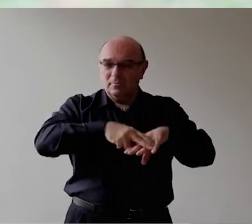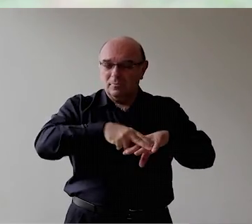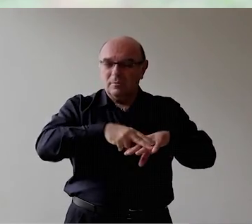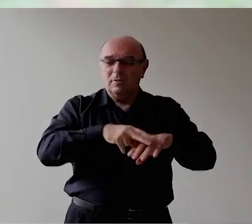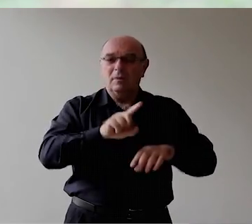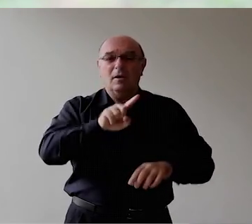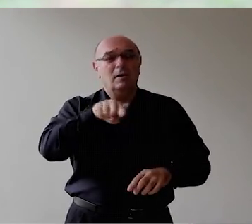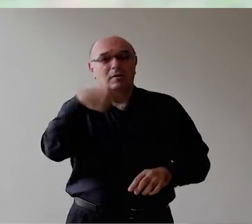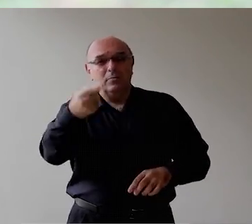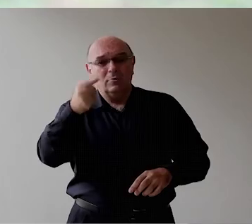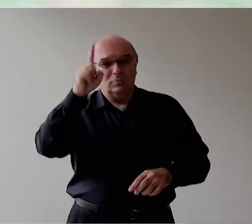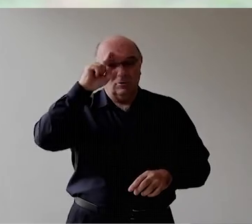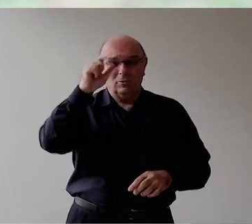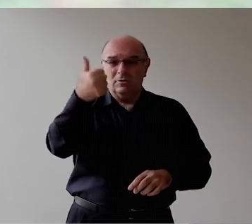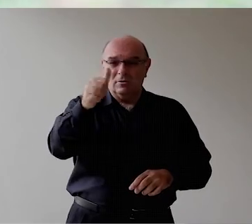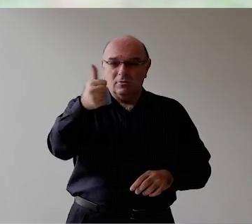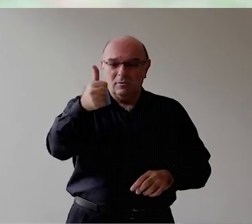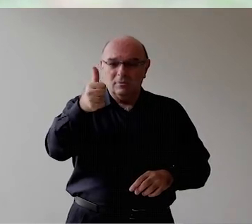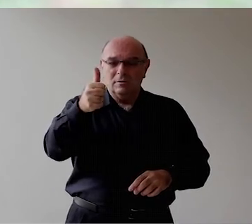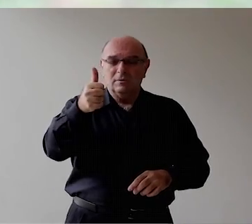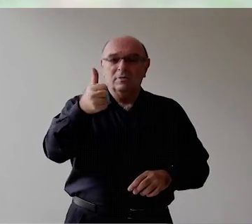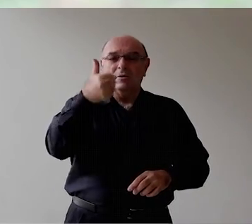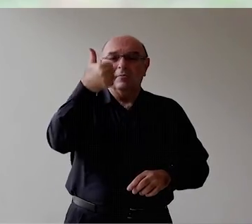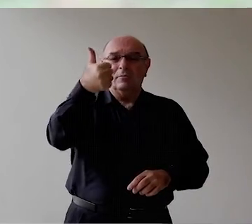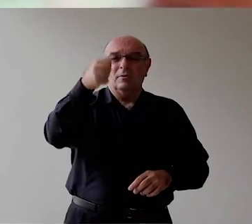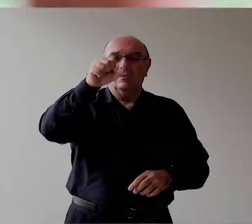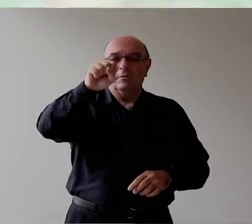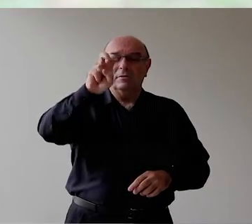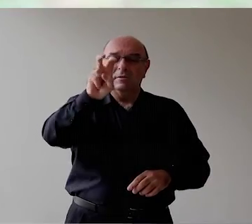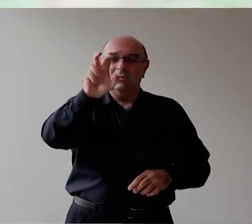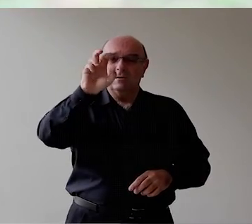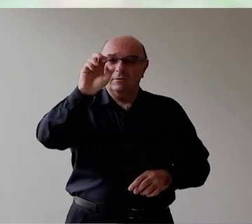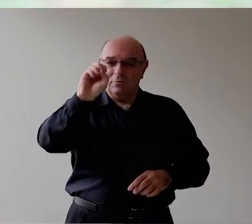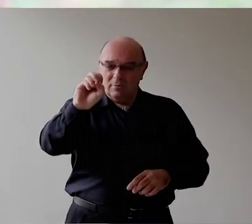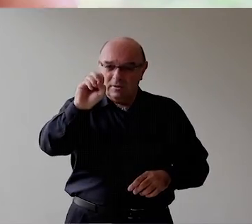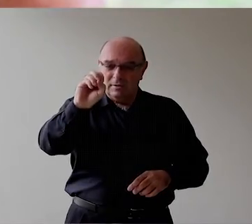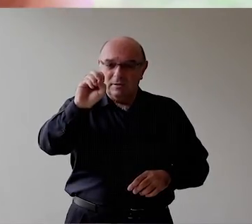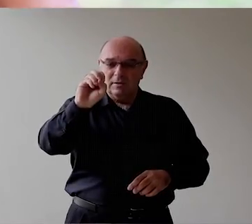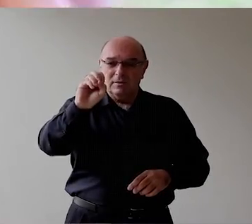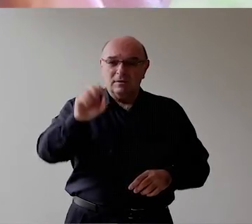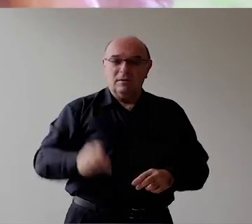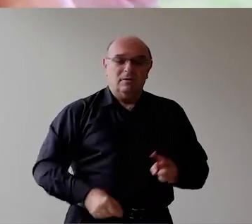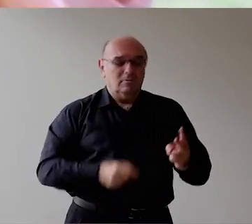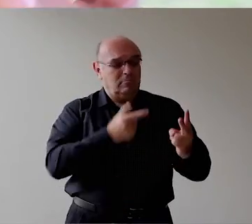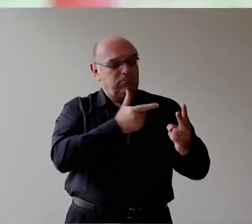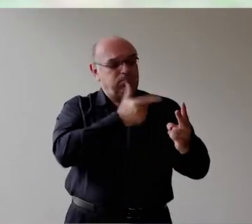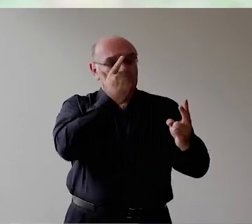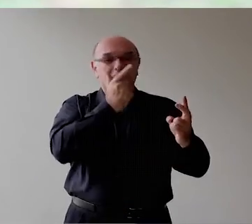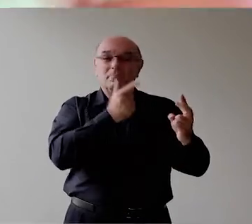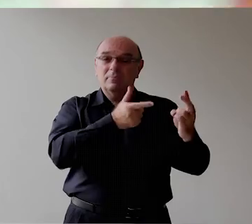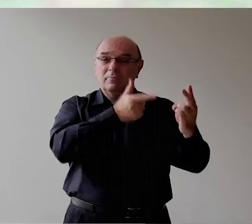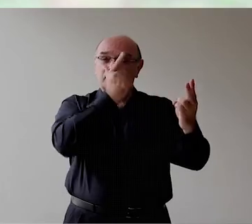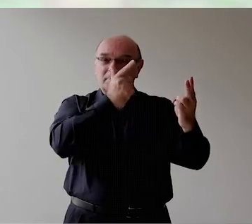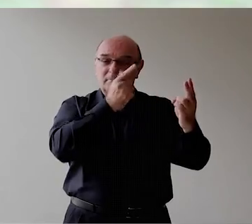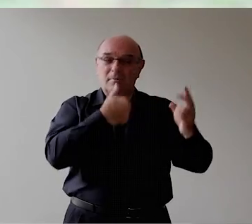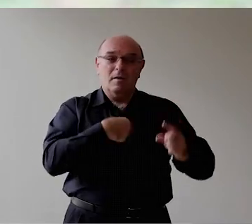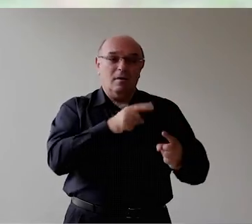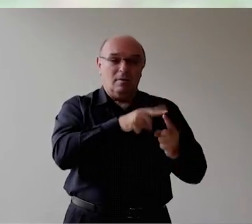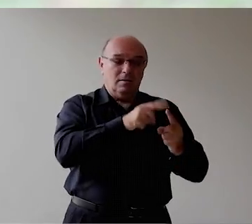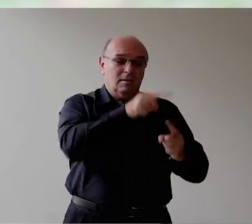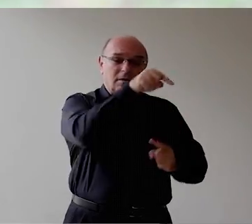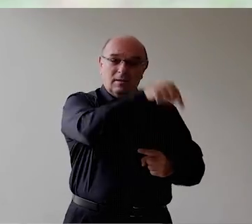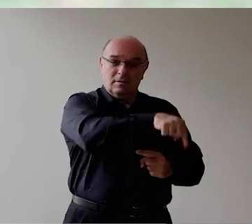1850 Em praça pública Um foi executado Aqui O João Monteiro Foi executado Aqui em queimado Mesmo E